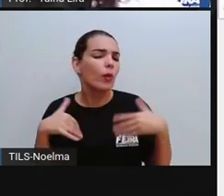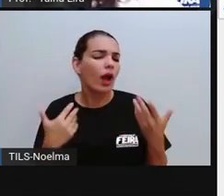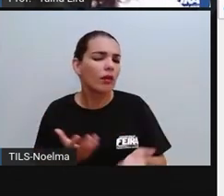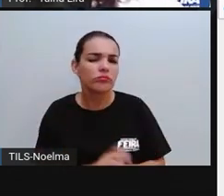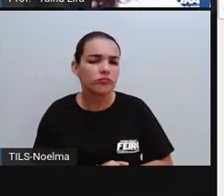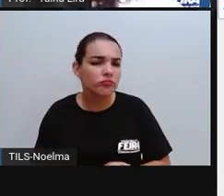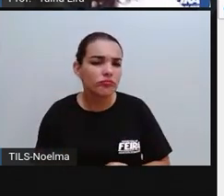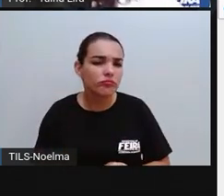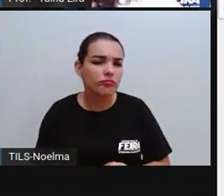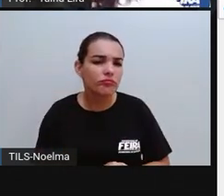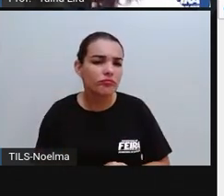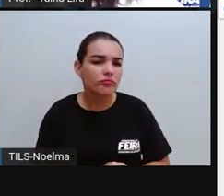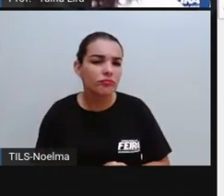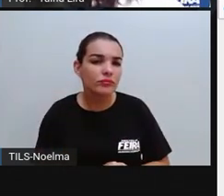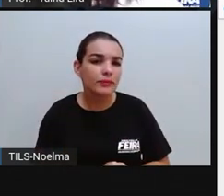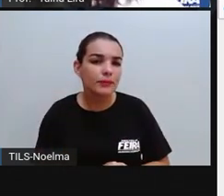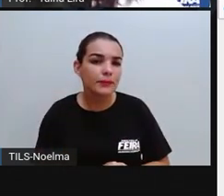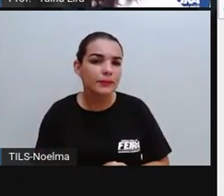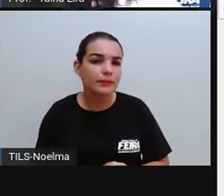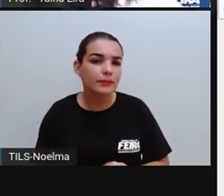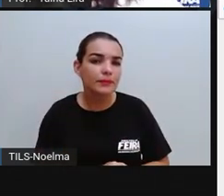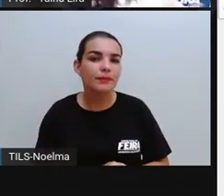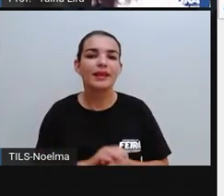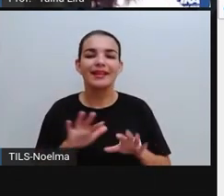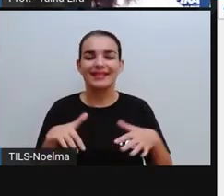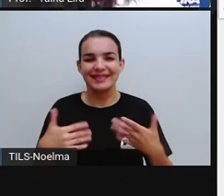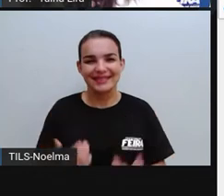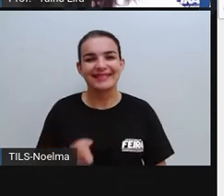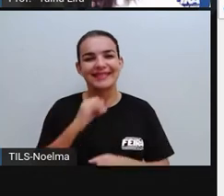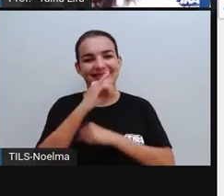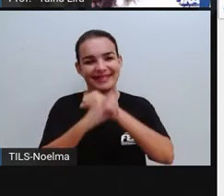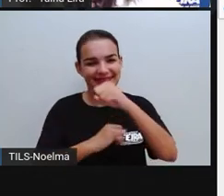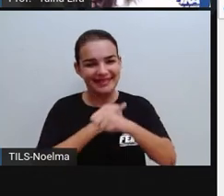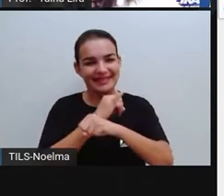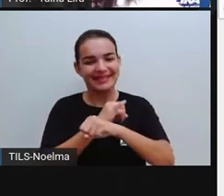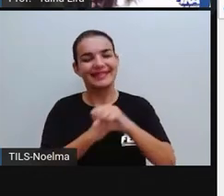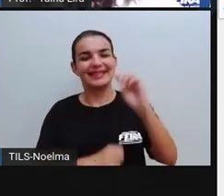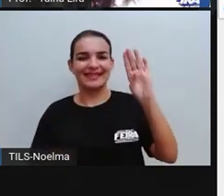fonte histórica, né? Então, a internet, né?